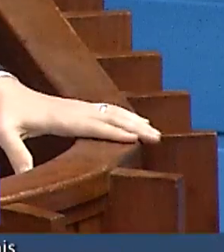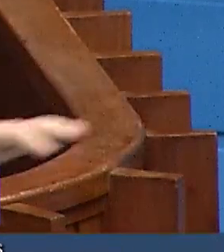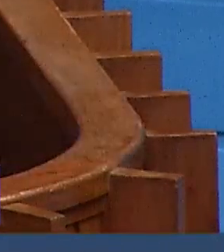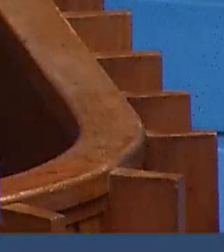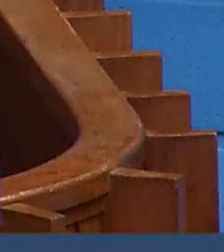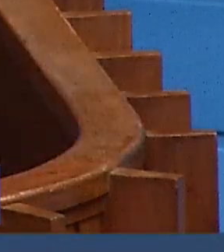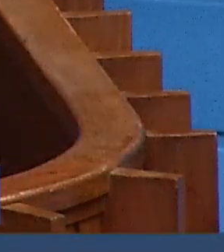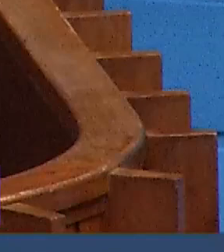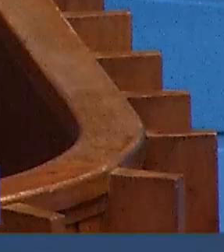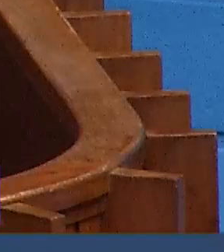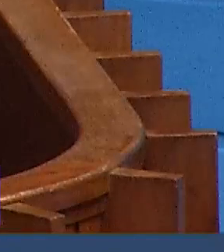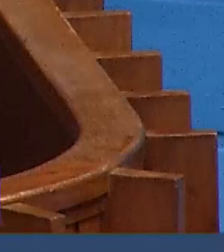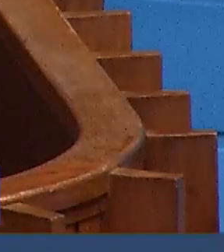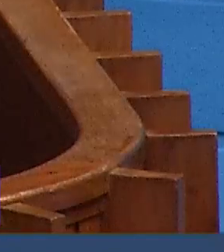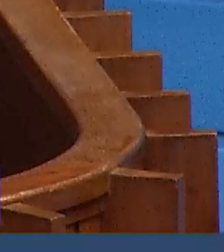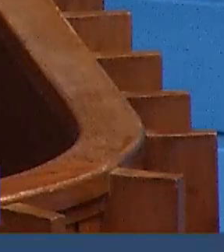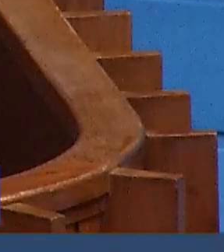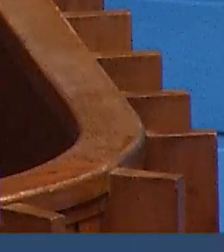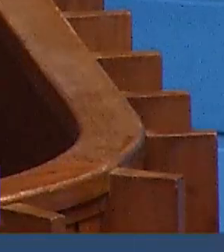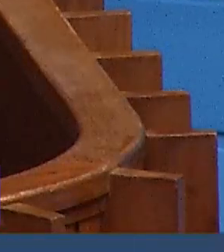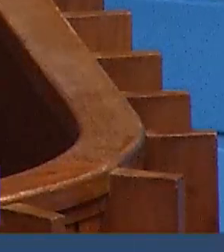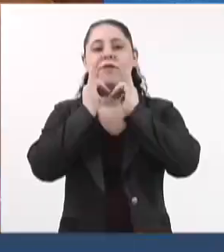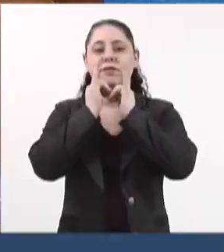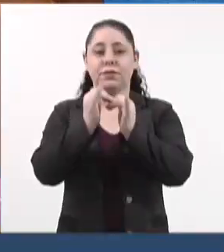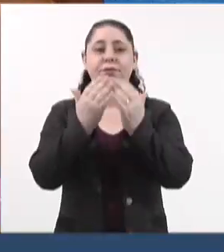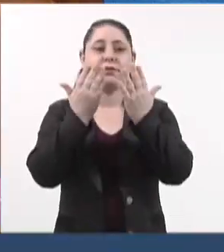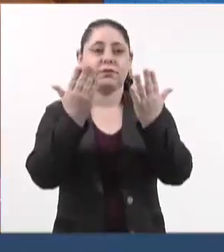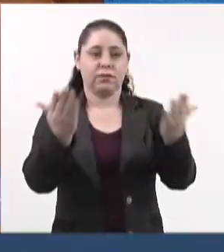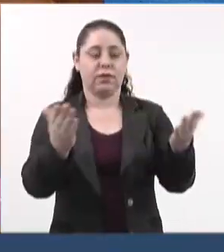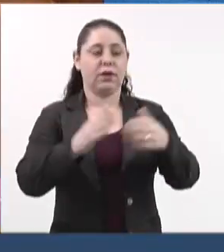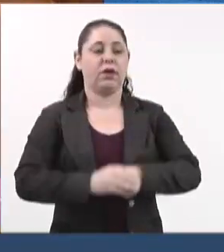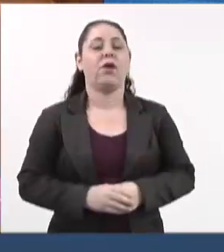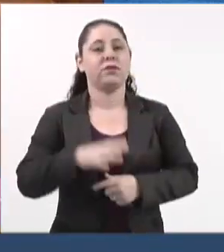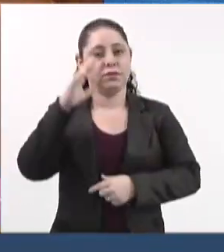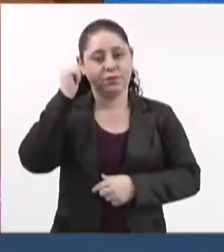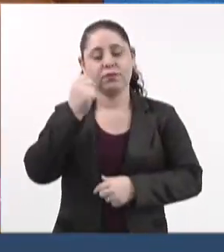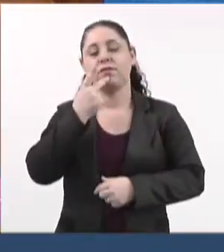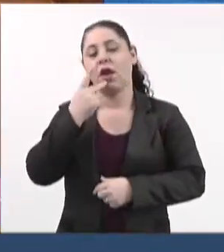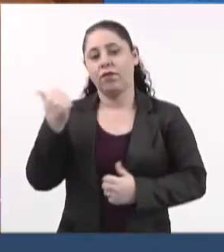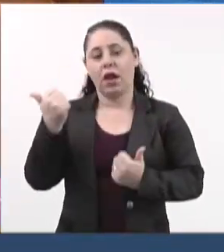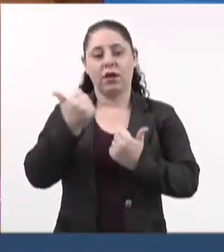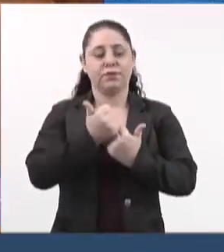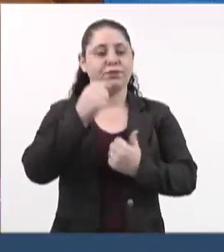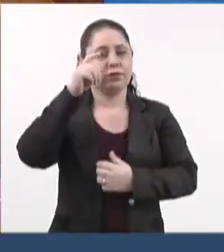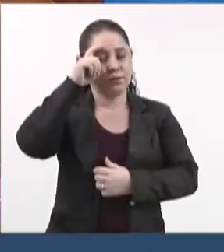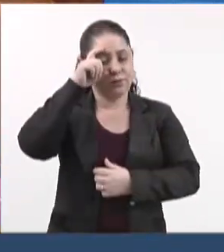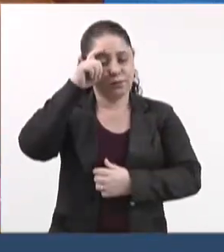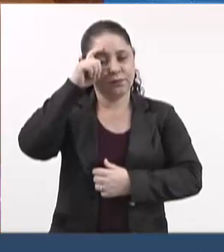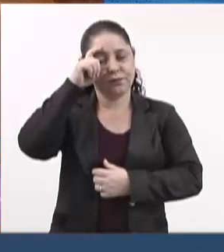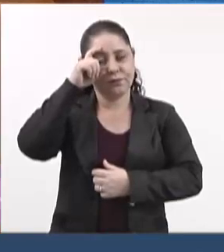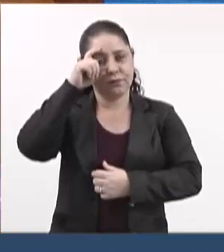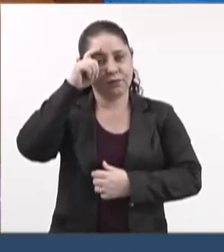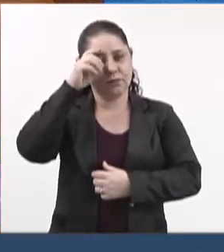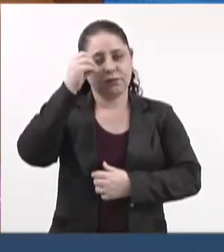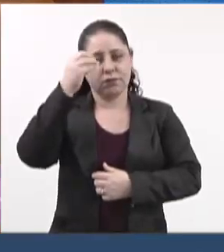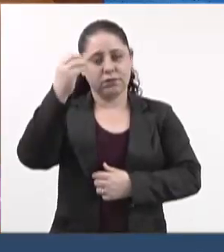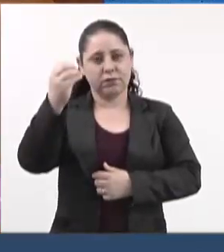Queria para V. Exª que ouvi a fala do vice-líder do governo, deputado Pedro Oceano Neto,